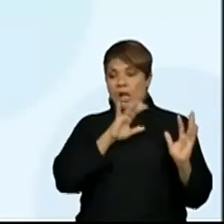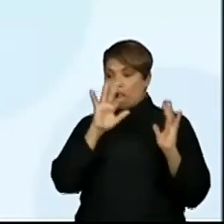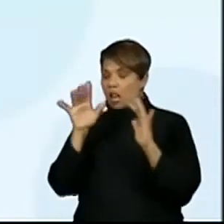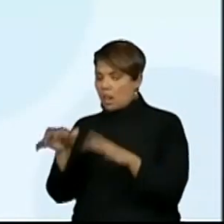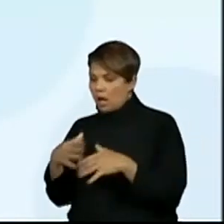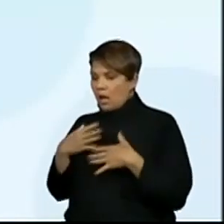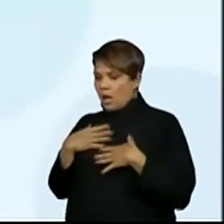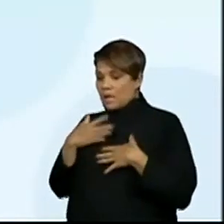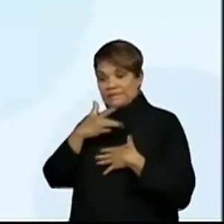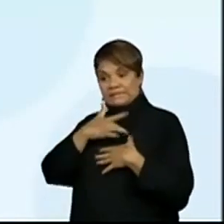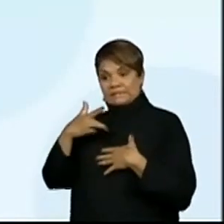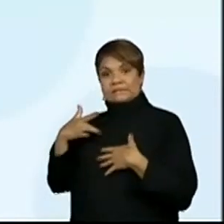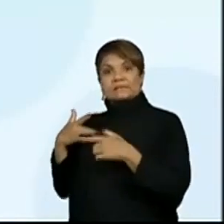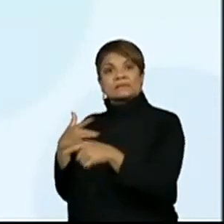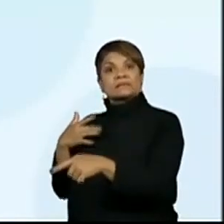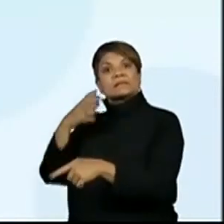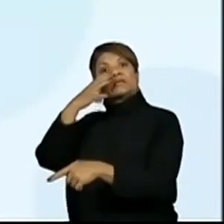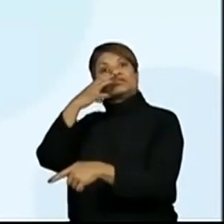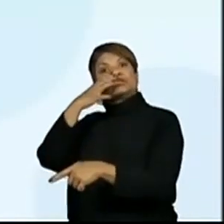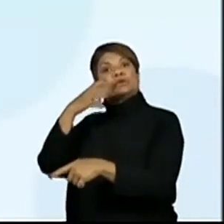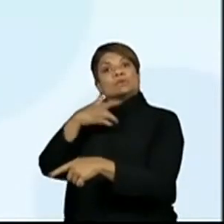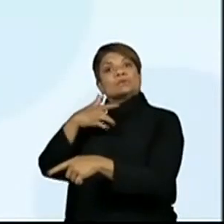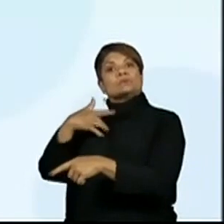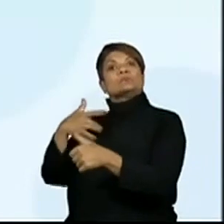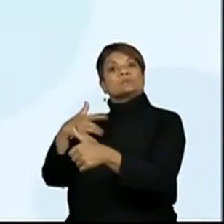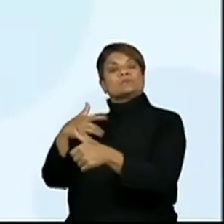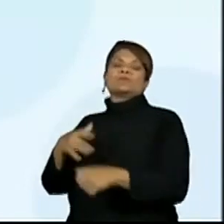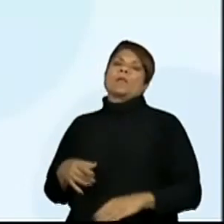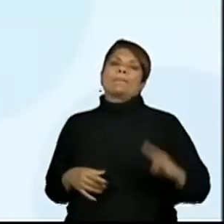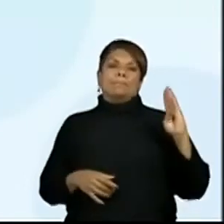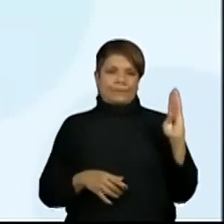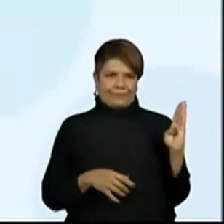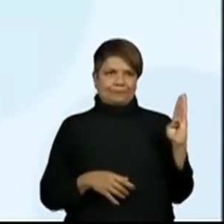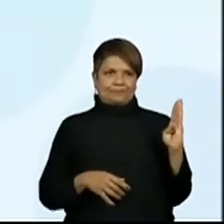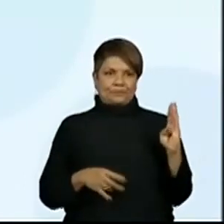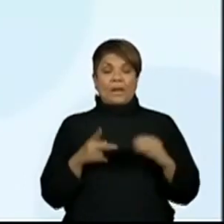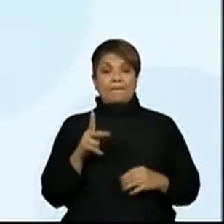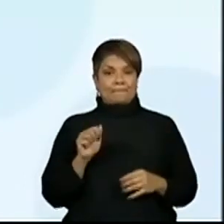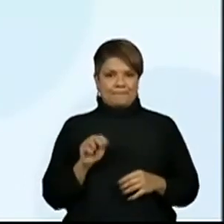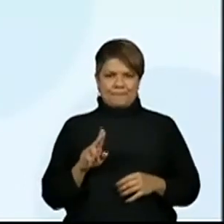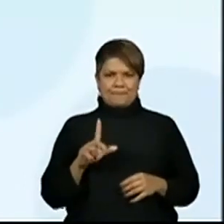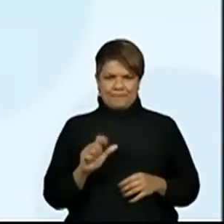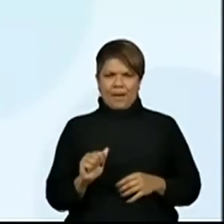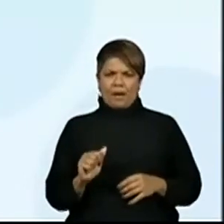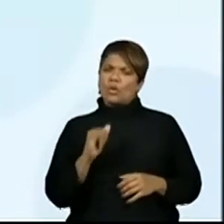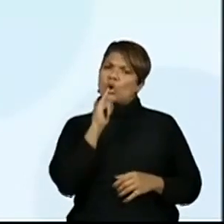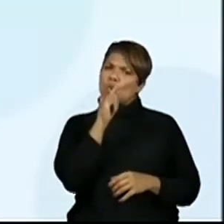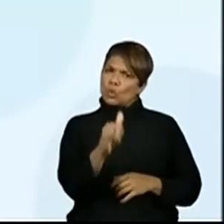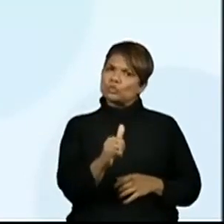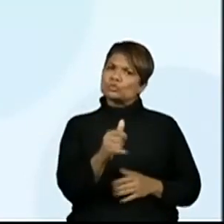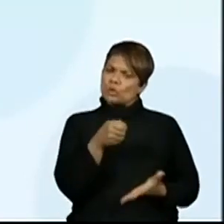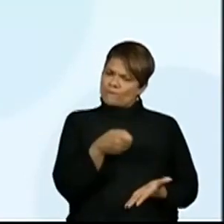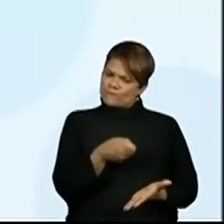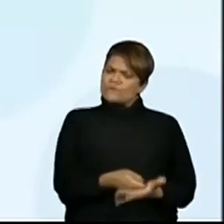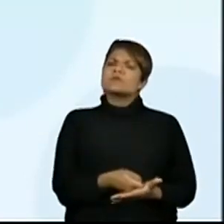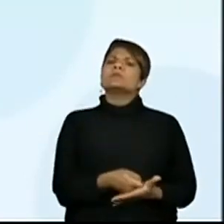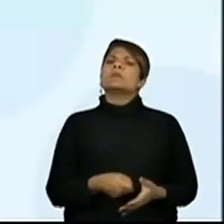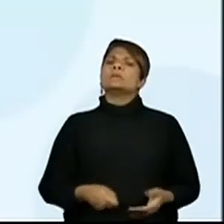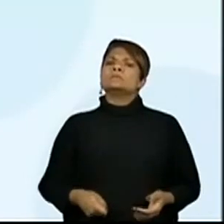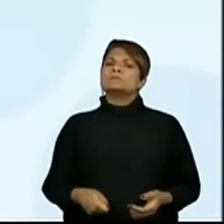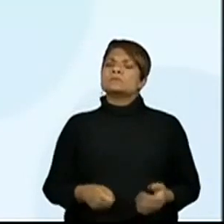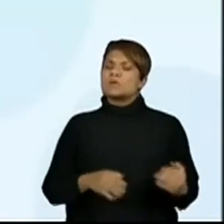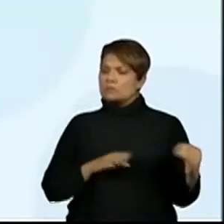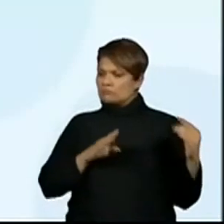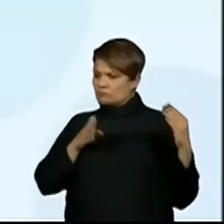todos saudáveis. letra B. Letra Alves afirma que os